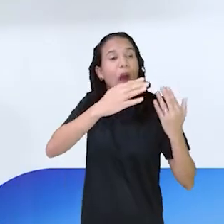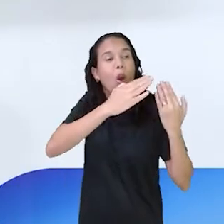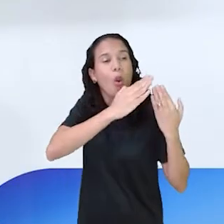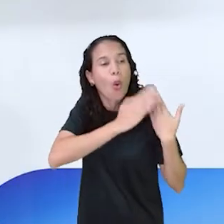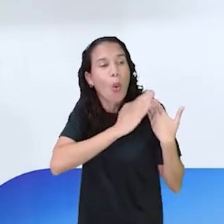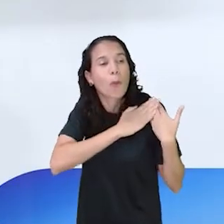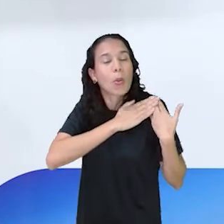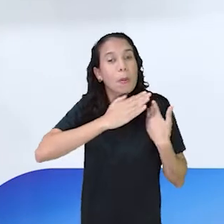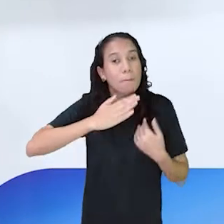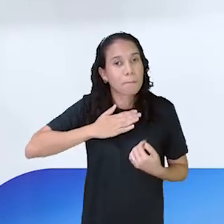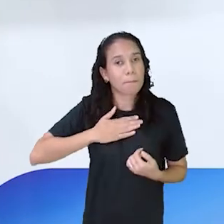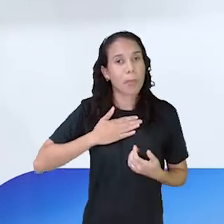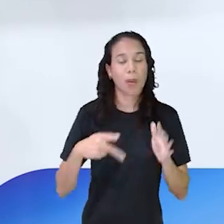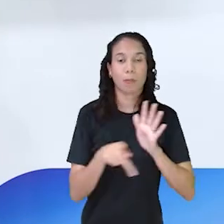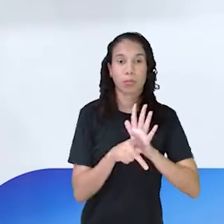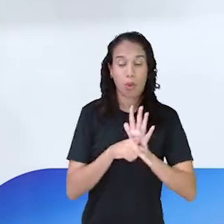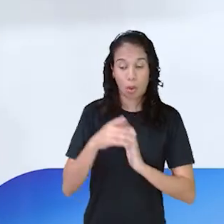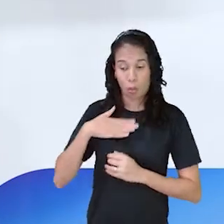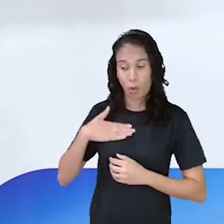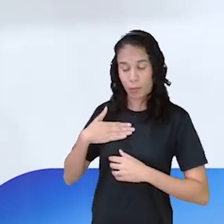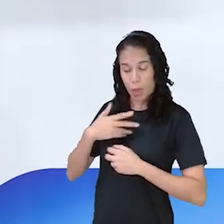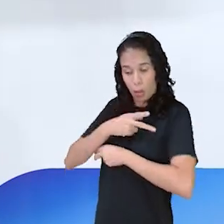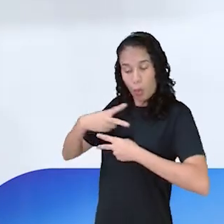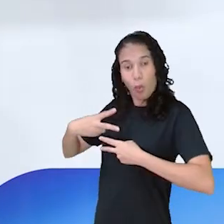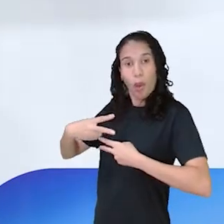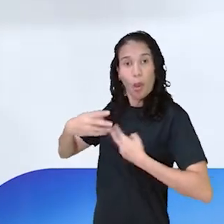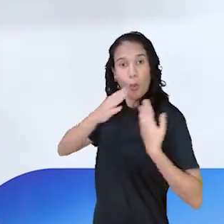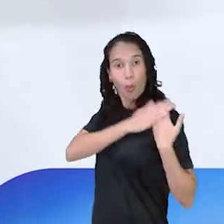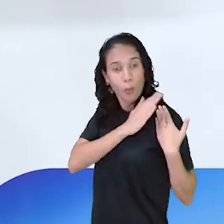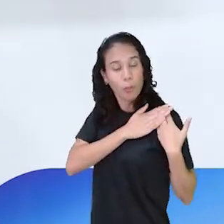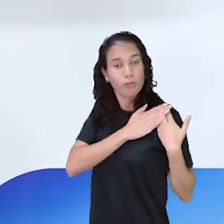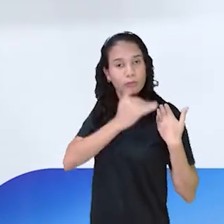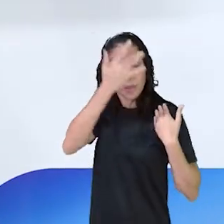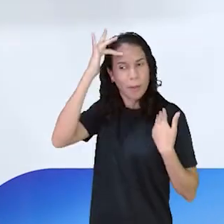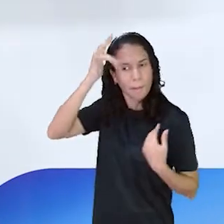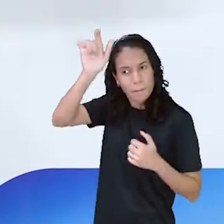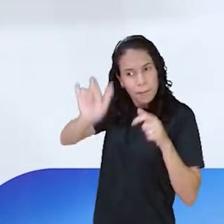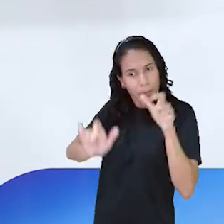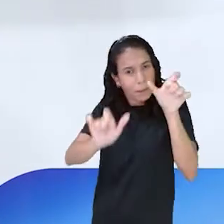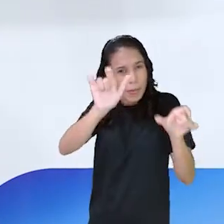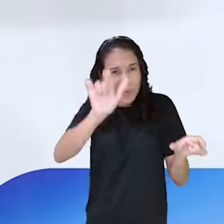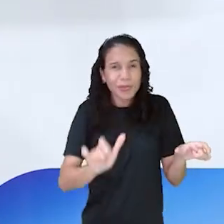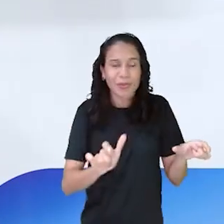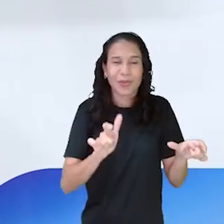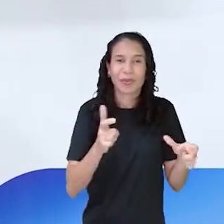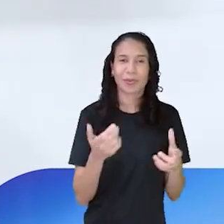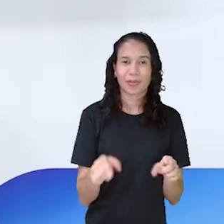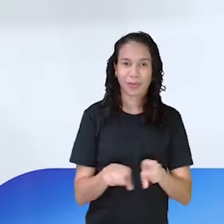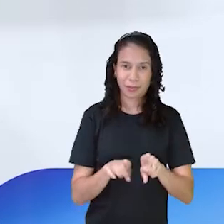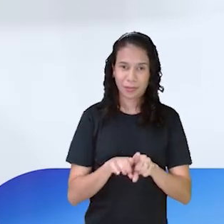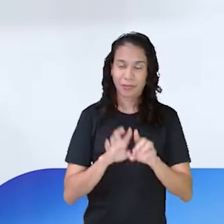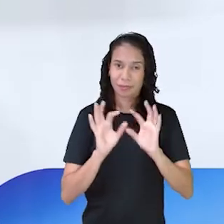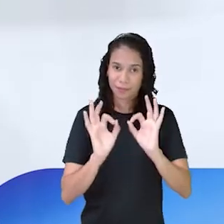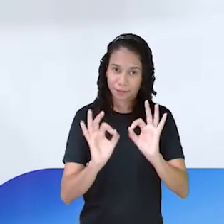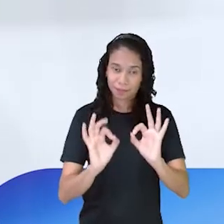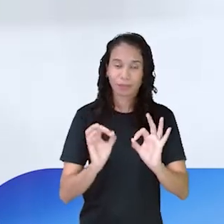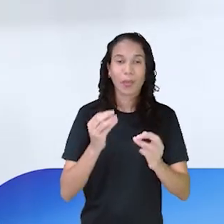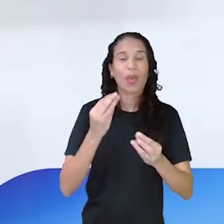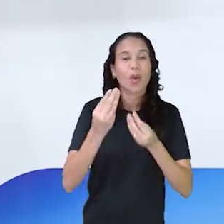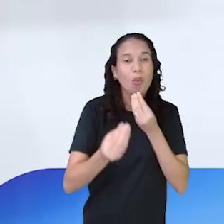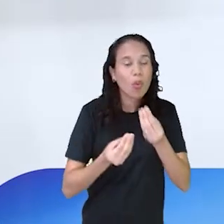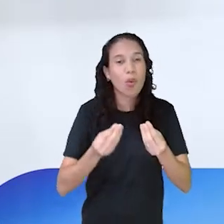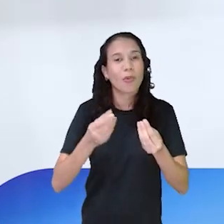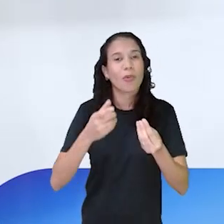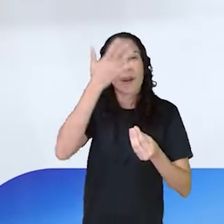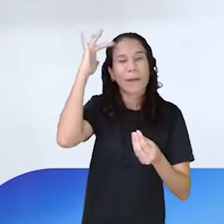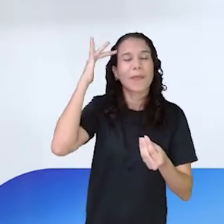que eu assumo com as minhas demandas, com as minhas coisas, com as demandas dos outros. E com as coisas dos outros, né? Eu tô falando de